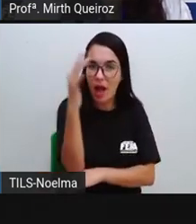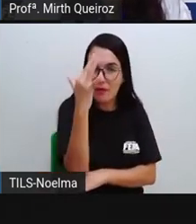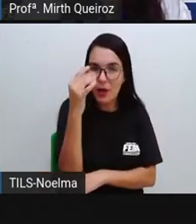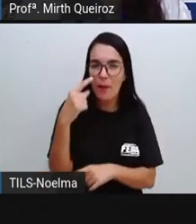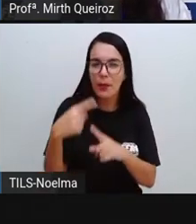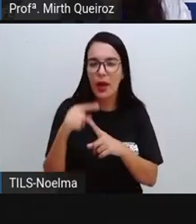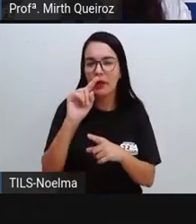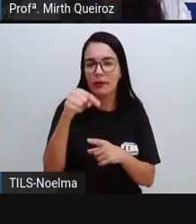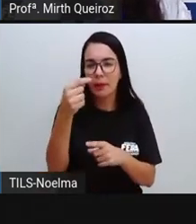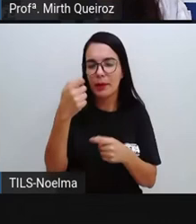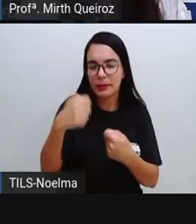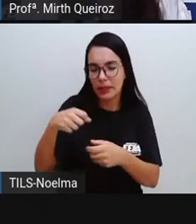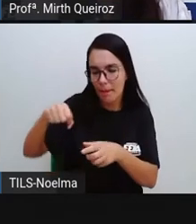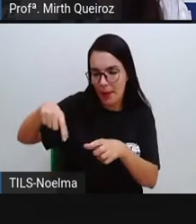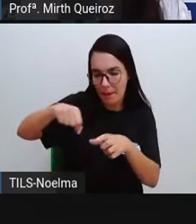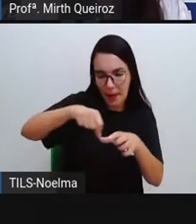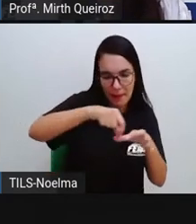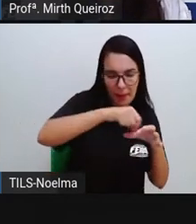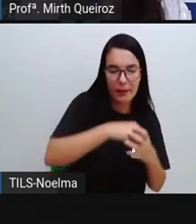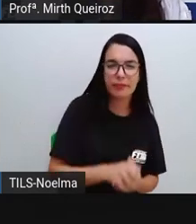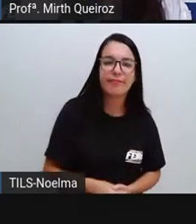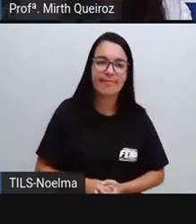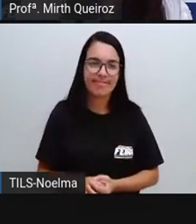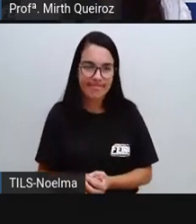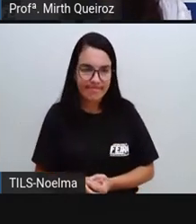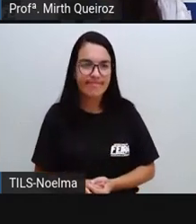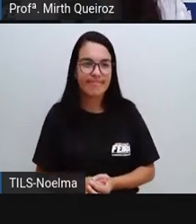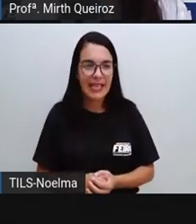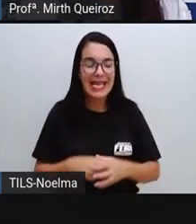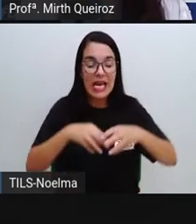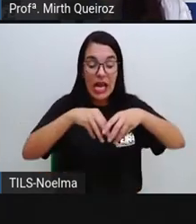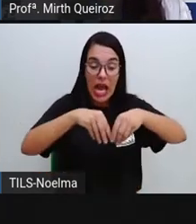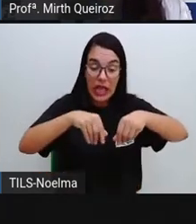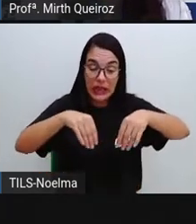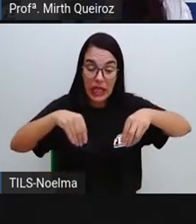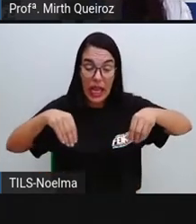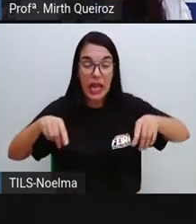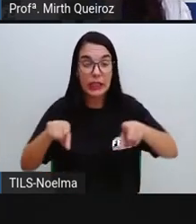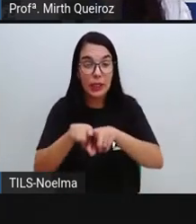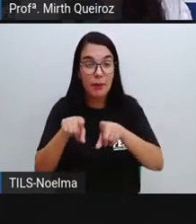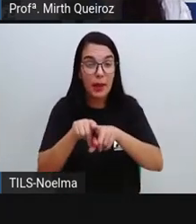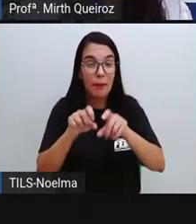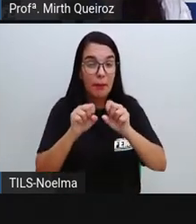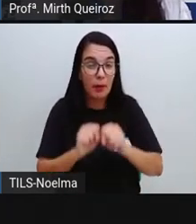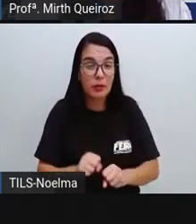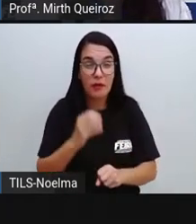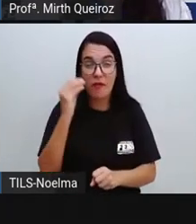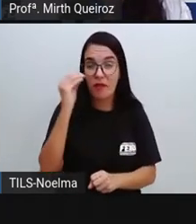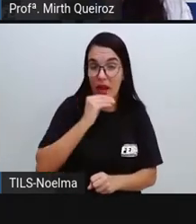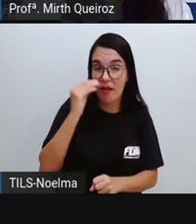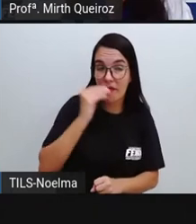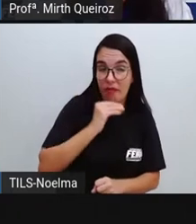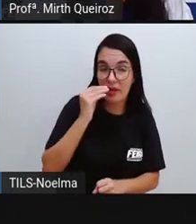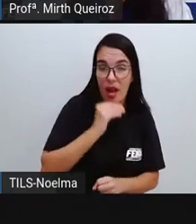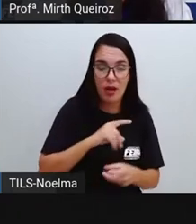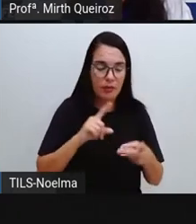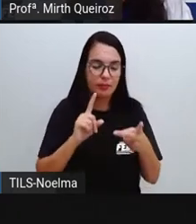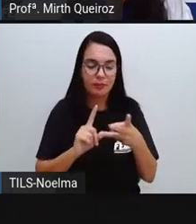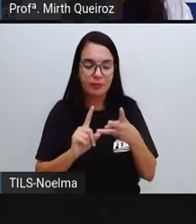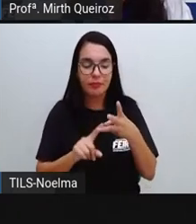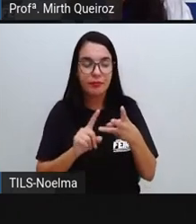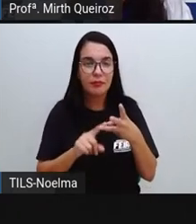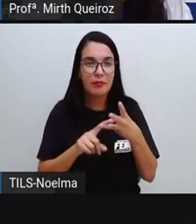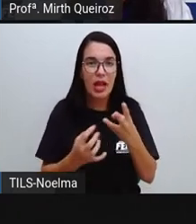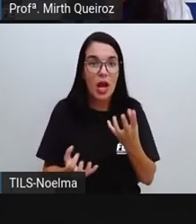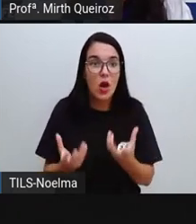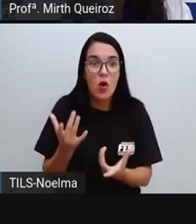degradação do solo, o uso exagerado do solo também, que pode deixar o solo pouco fértil ou até mesmo infértil. A queimada, as